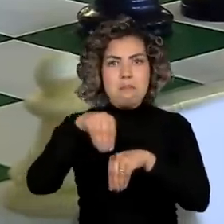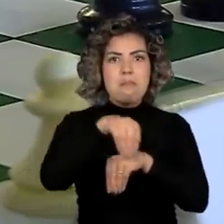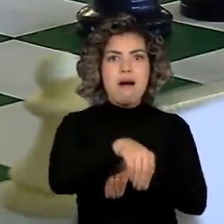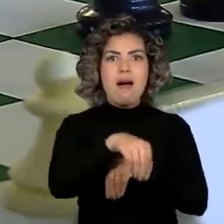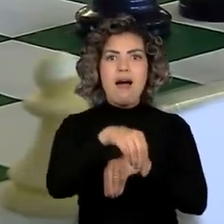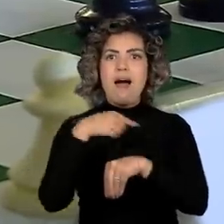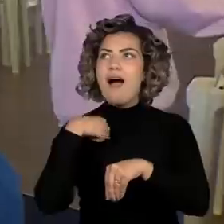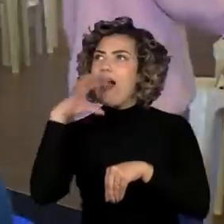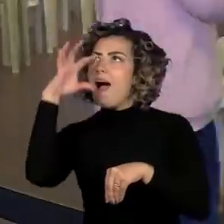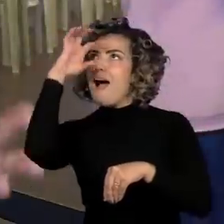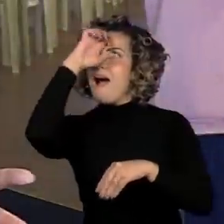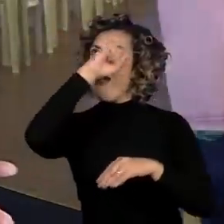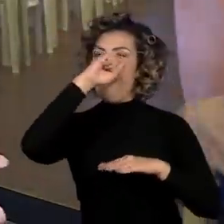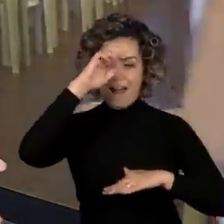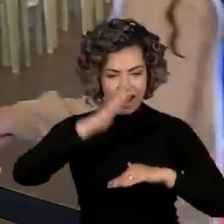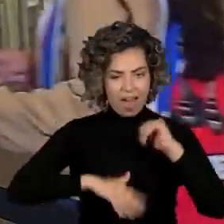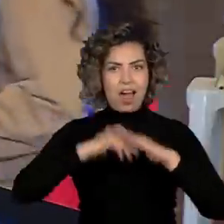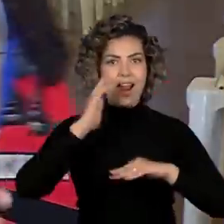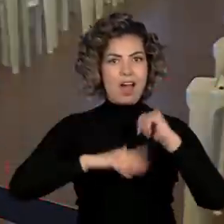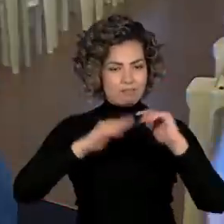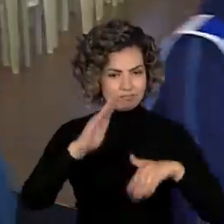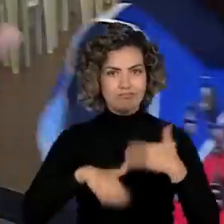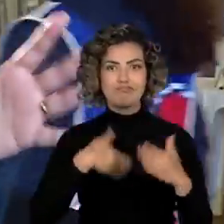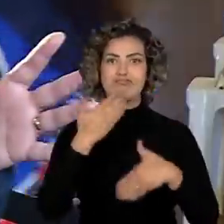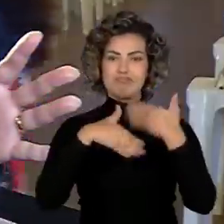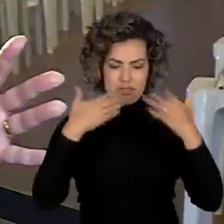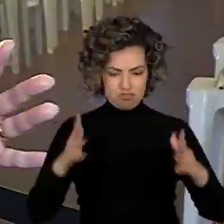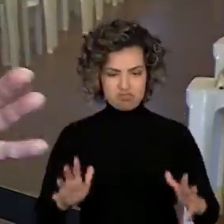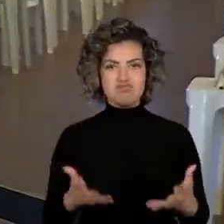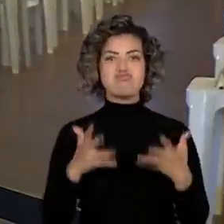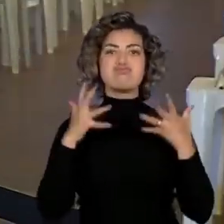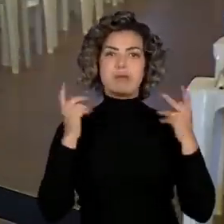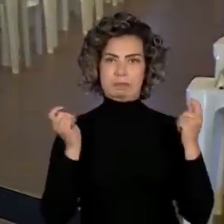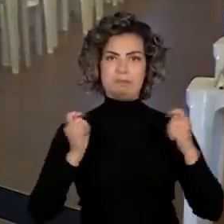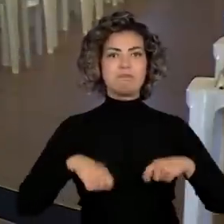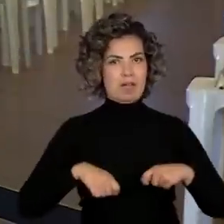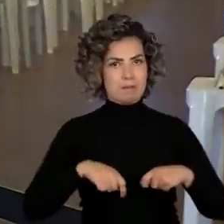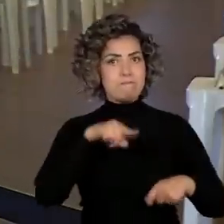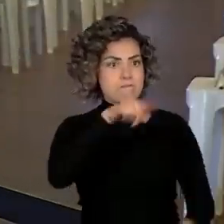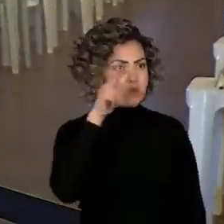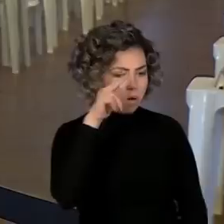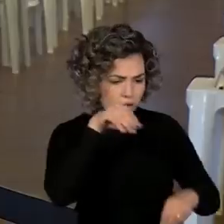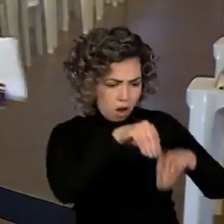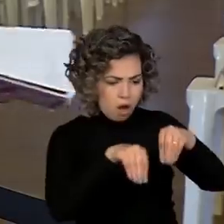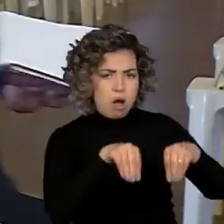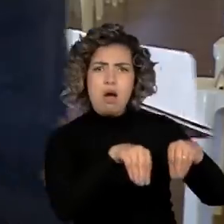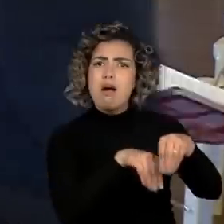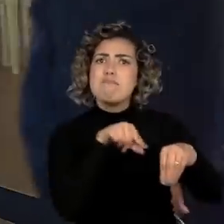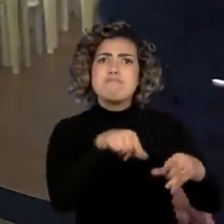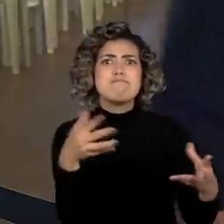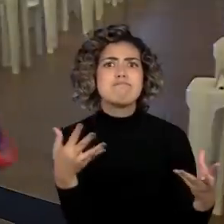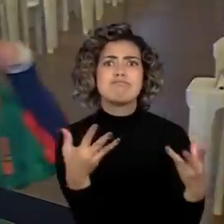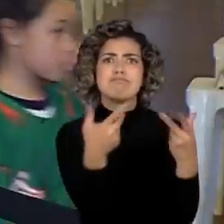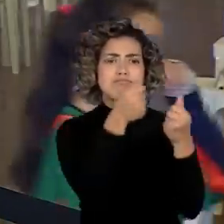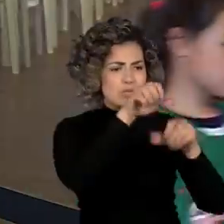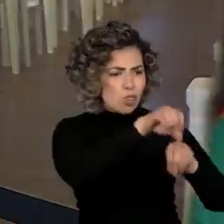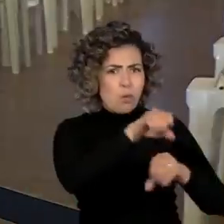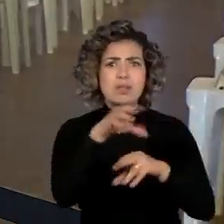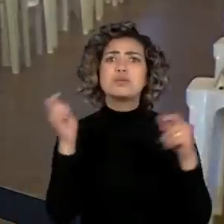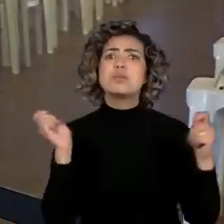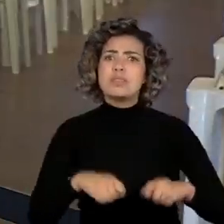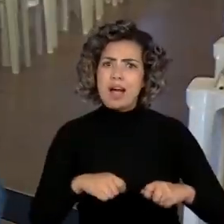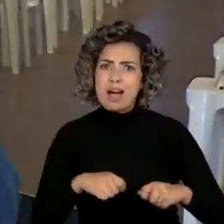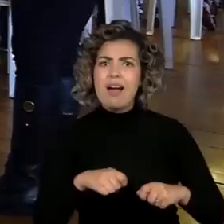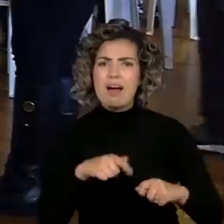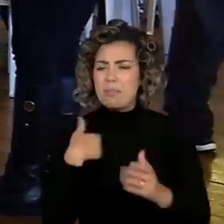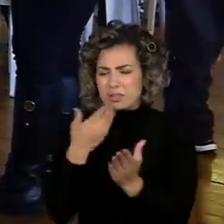O xadrez é muito bom para a educação, de forma geral. Ajuda demais. Mas quando você pega essas crianças e coloca num ambiente